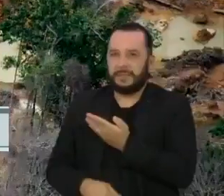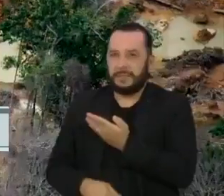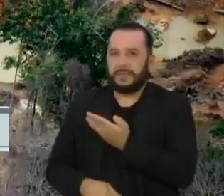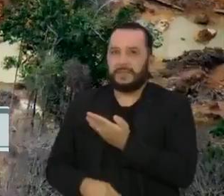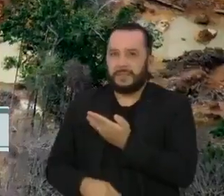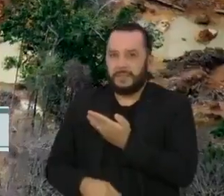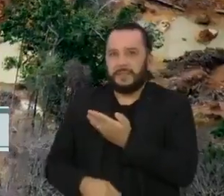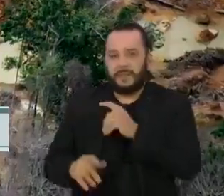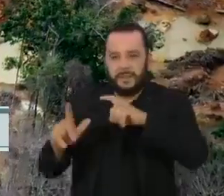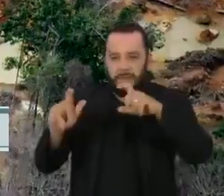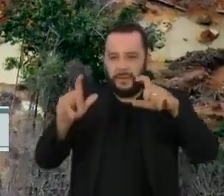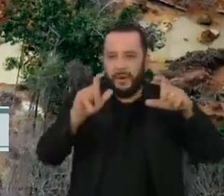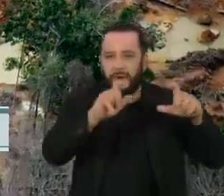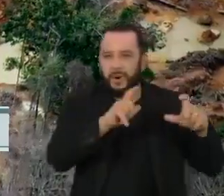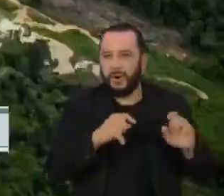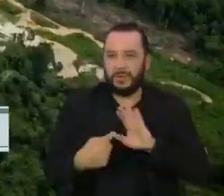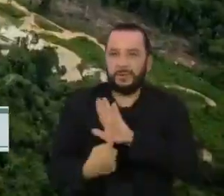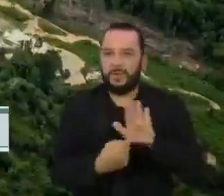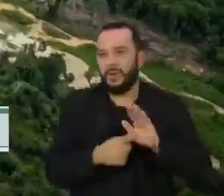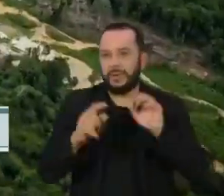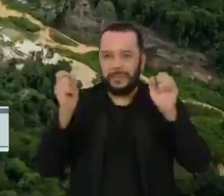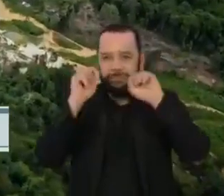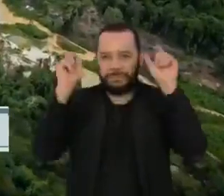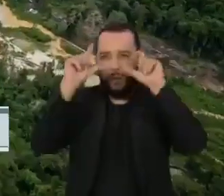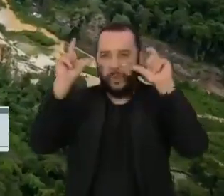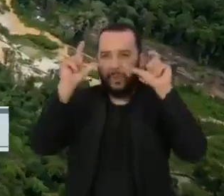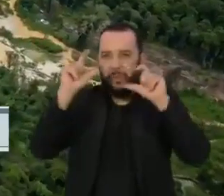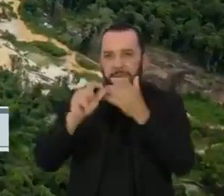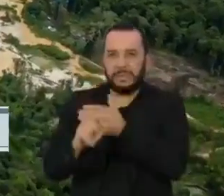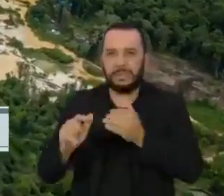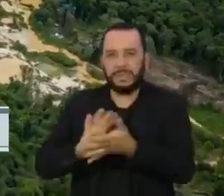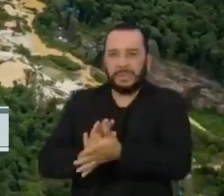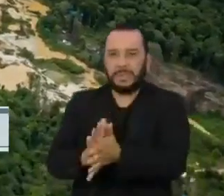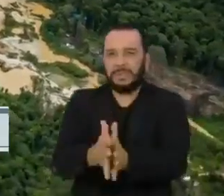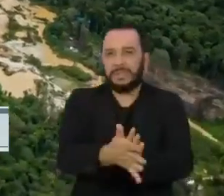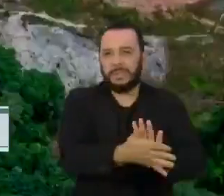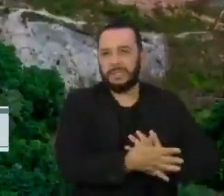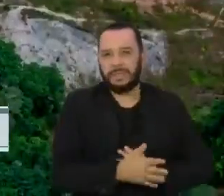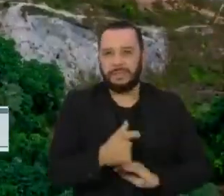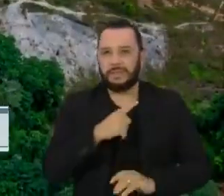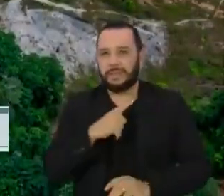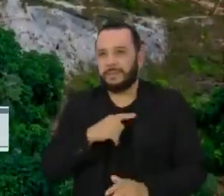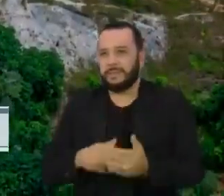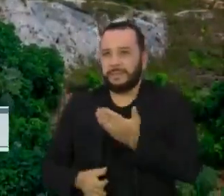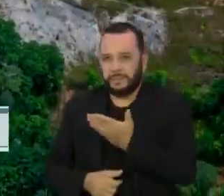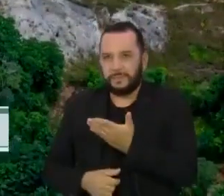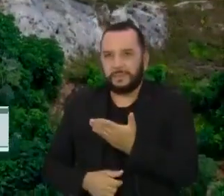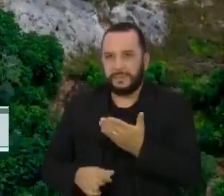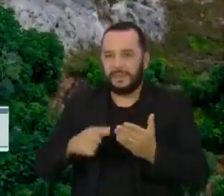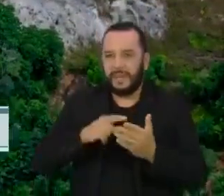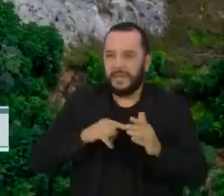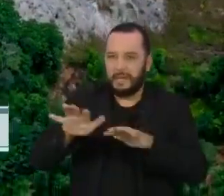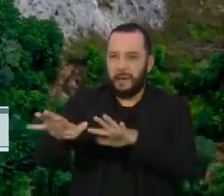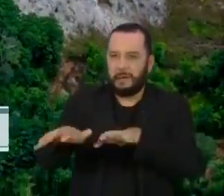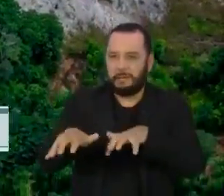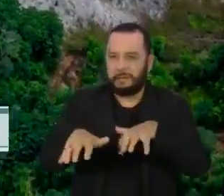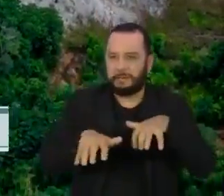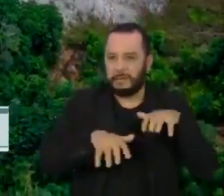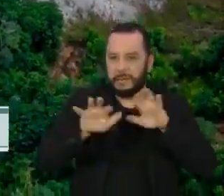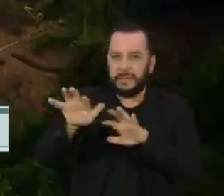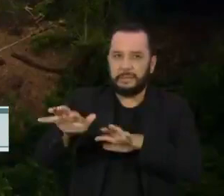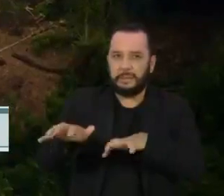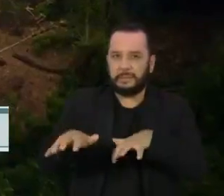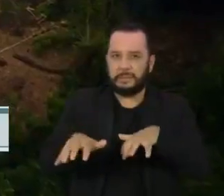As fotografias impressionam ao mostrar o tamanho da devastação. São crateras imensas, como se